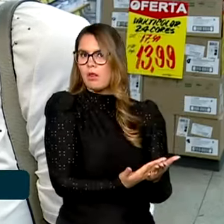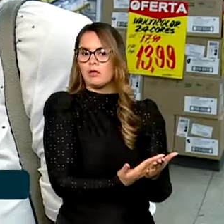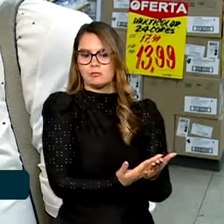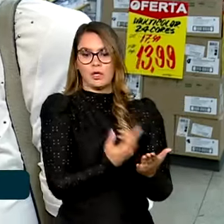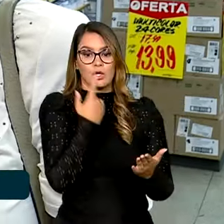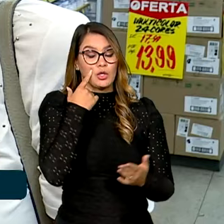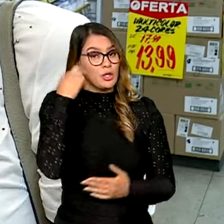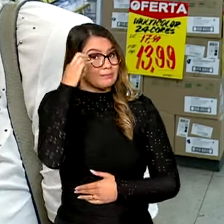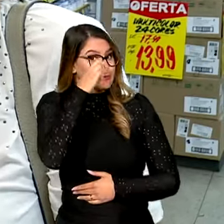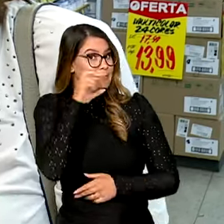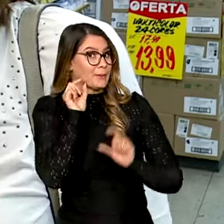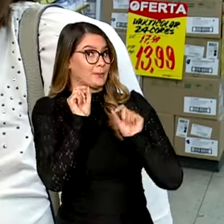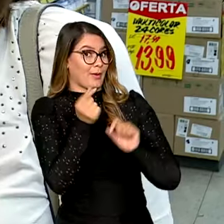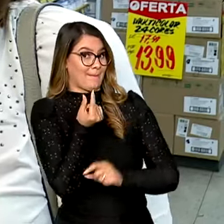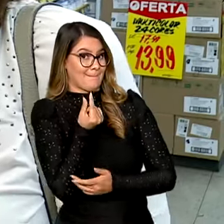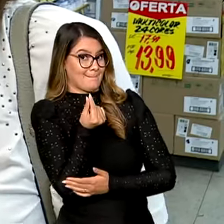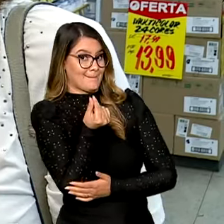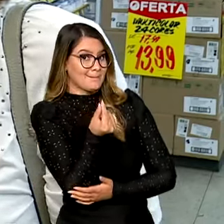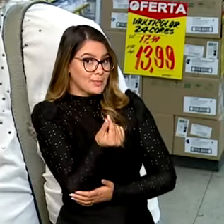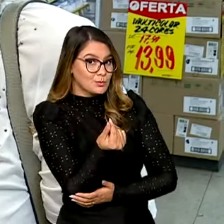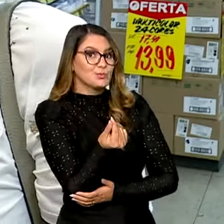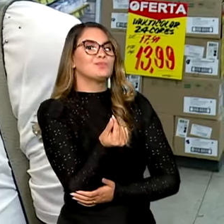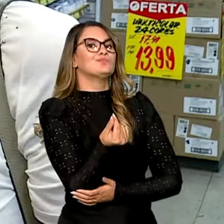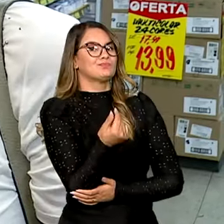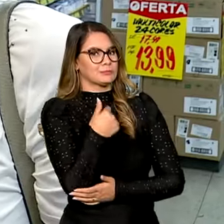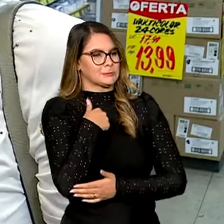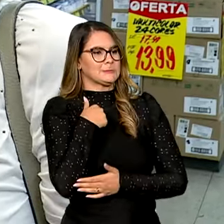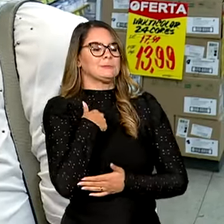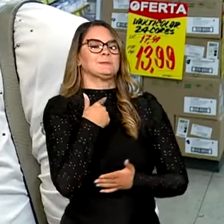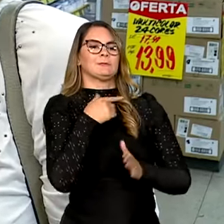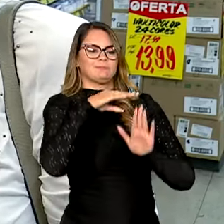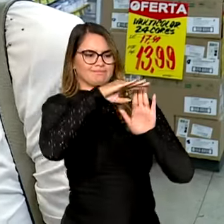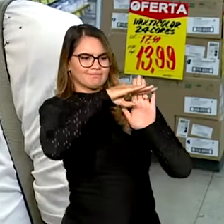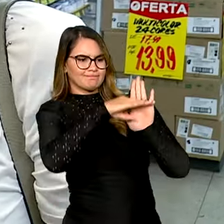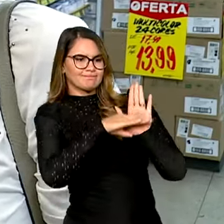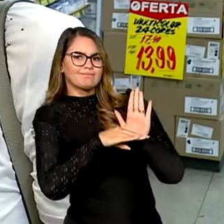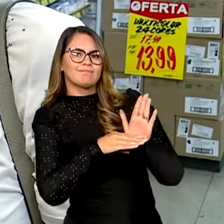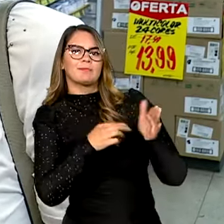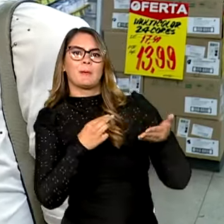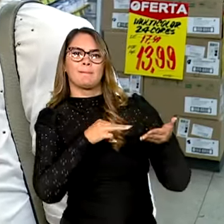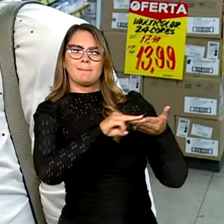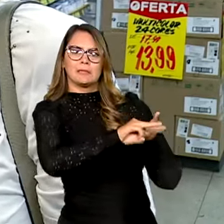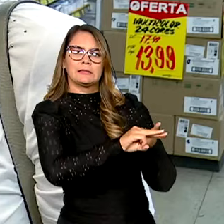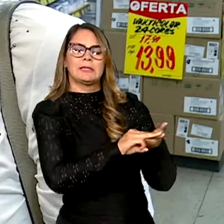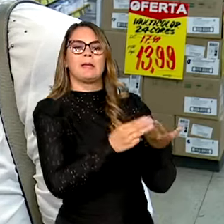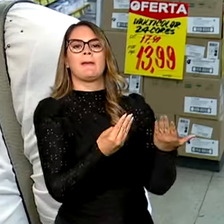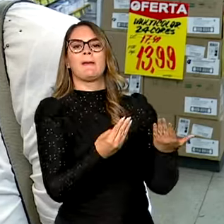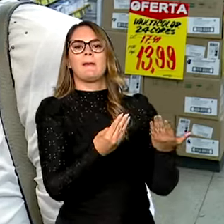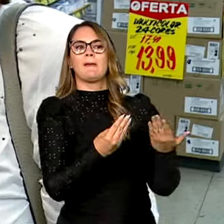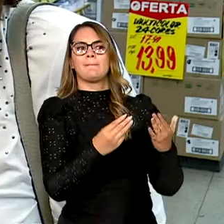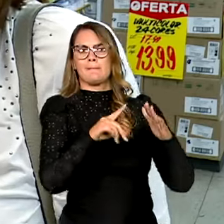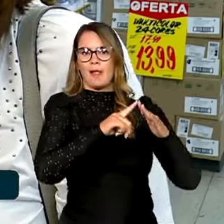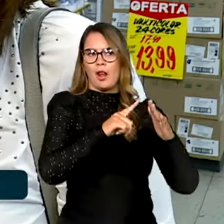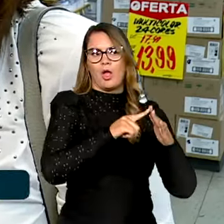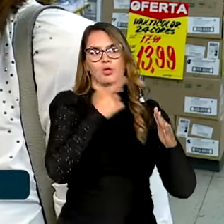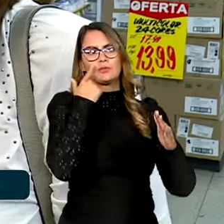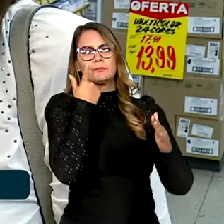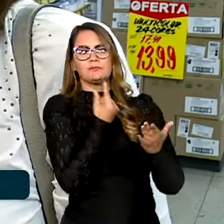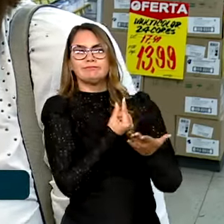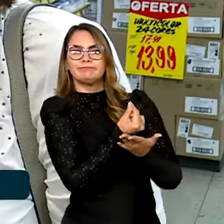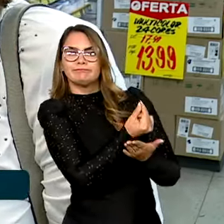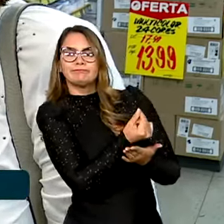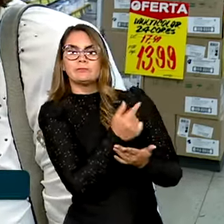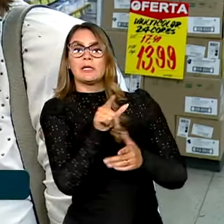é muito o preço, primeira coisa. Então, eu fiz algumas listas, enviei para algumas papelarias para ter um orçamento e a gente